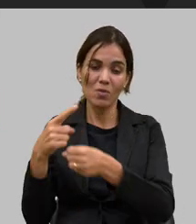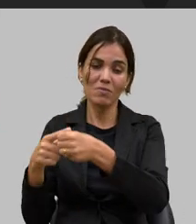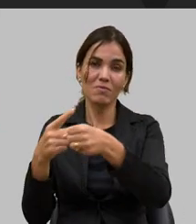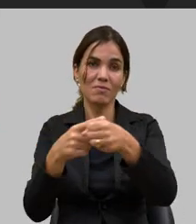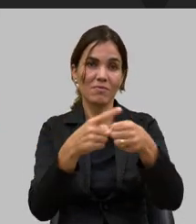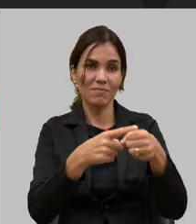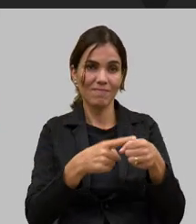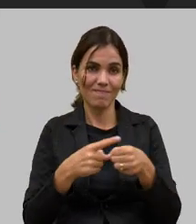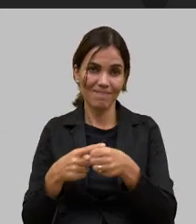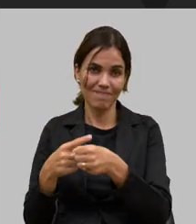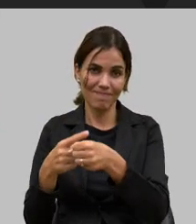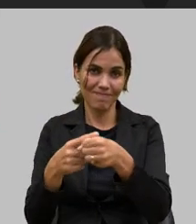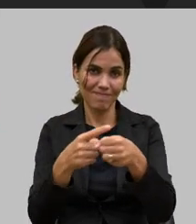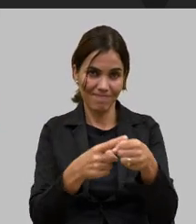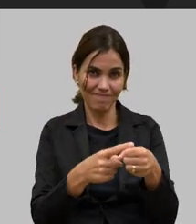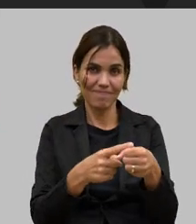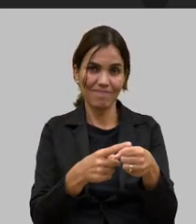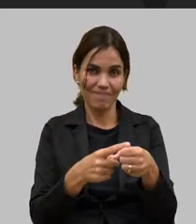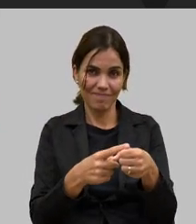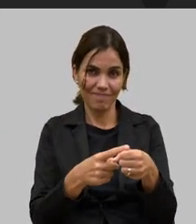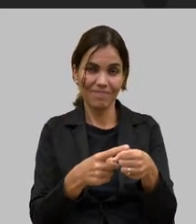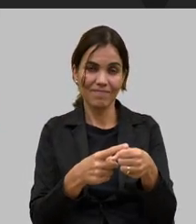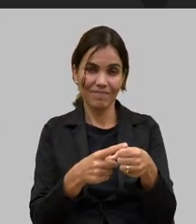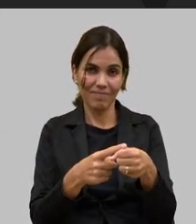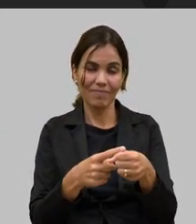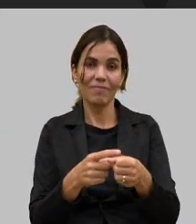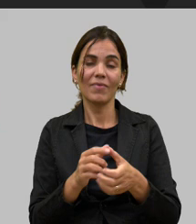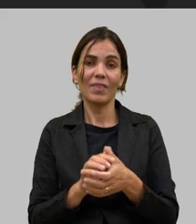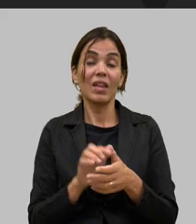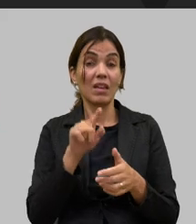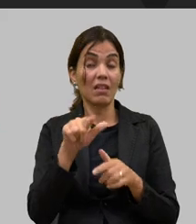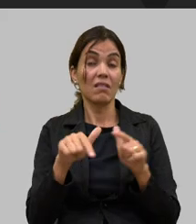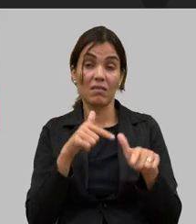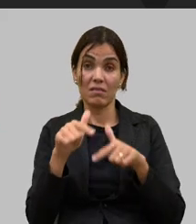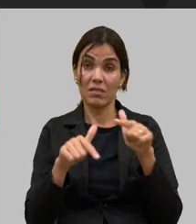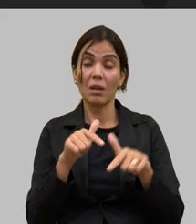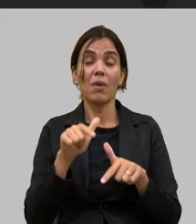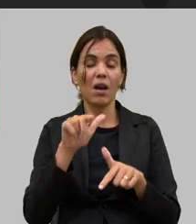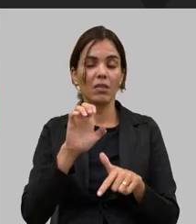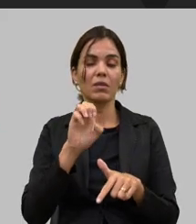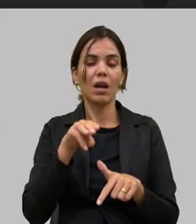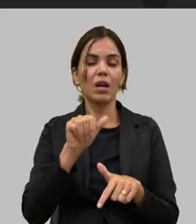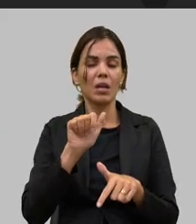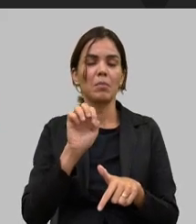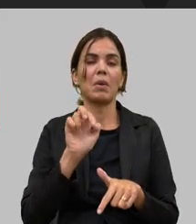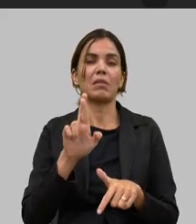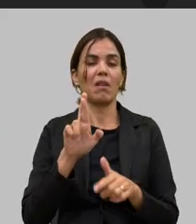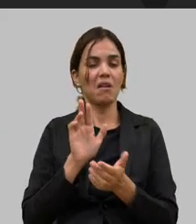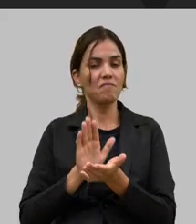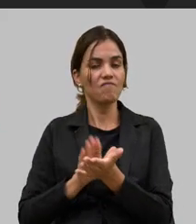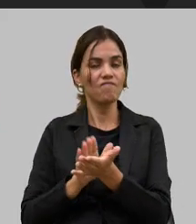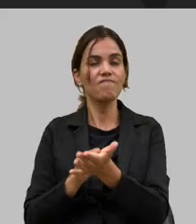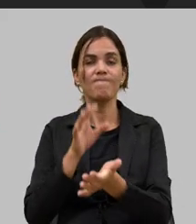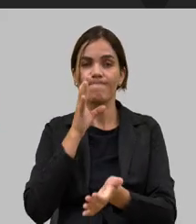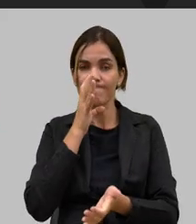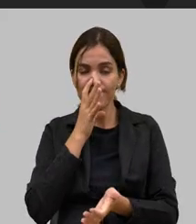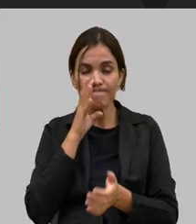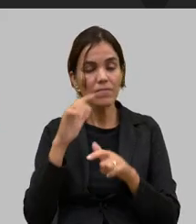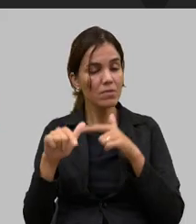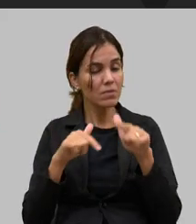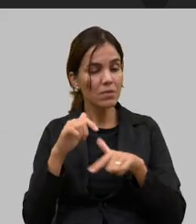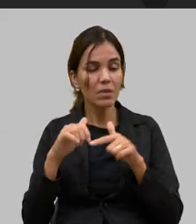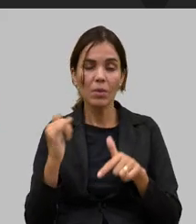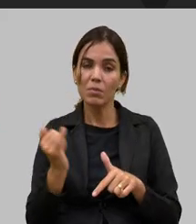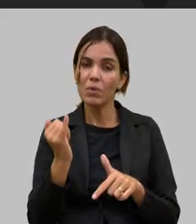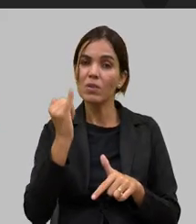vê muito mais o técnico da EMATER do que a própria família e o trabalho que a EMATER faz é digno de aplauso e um trabalho muito importante para matar